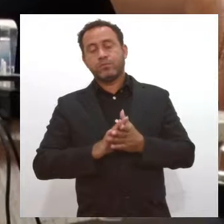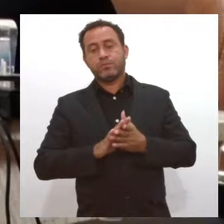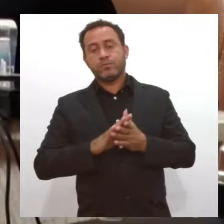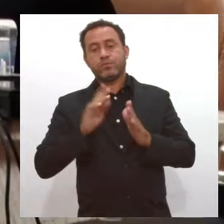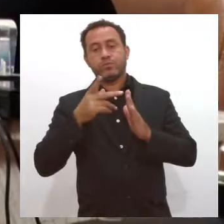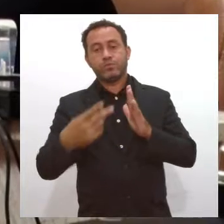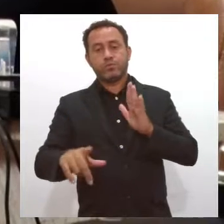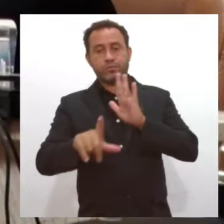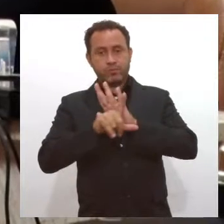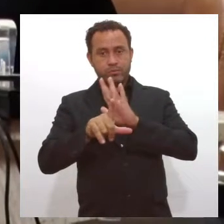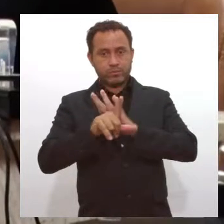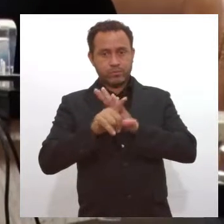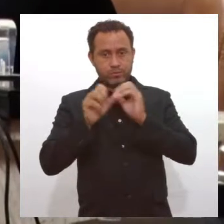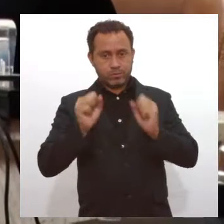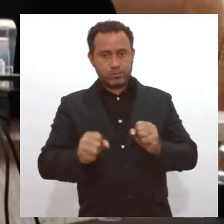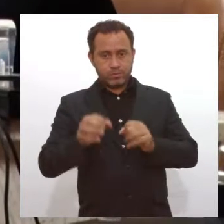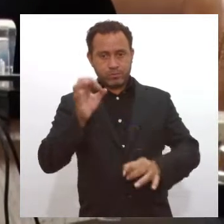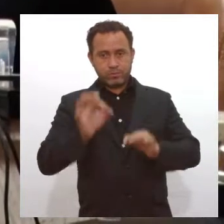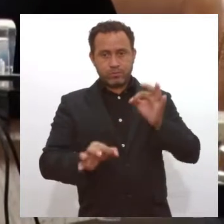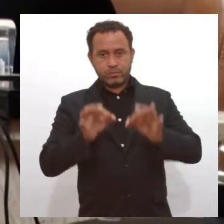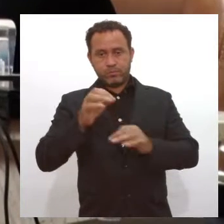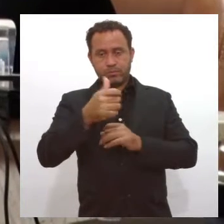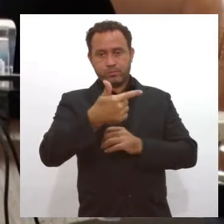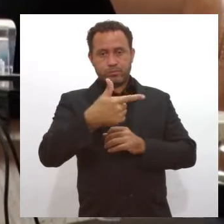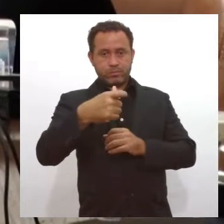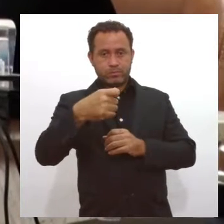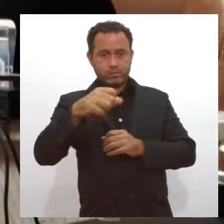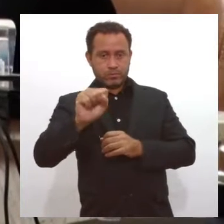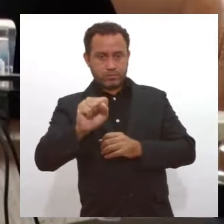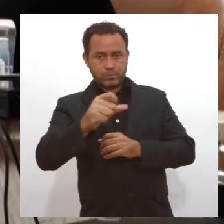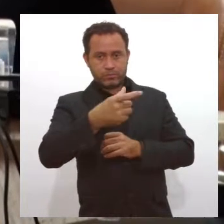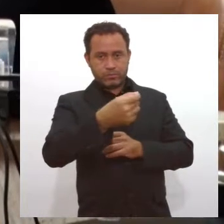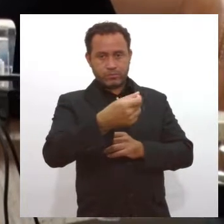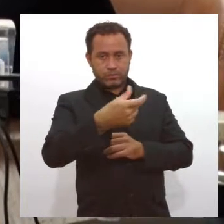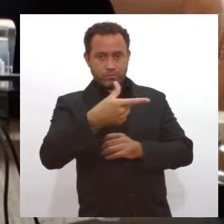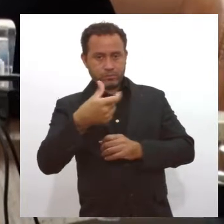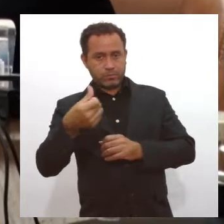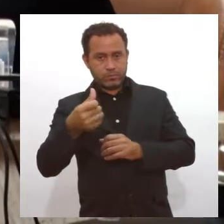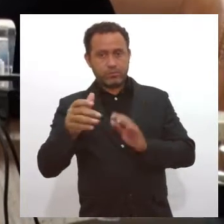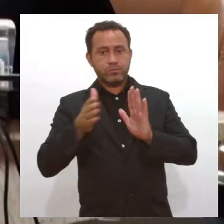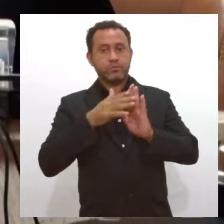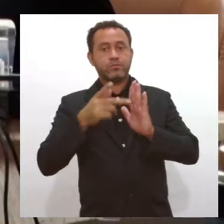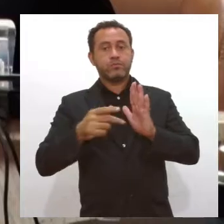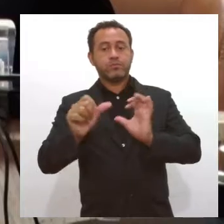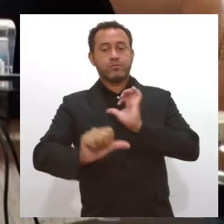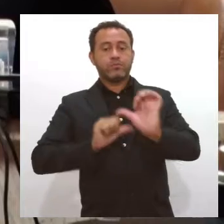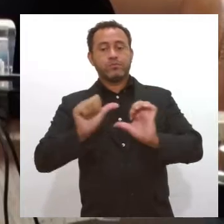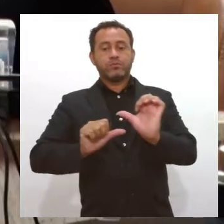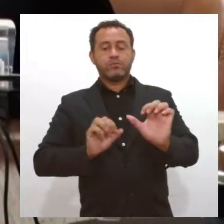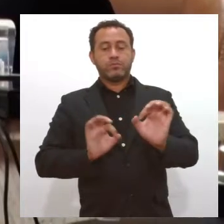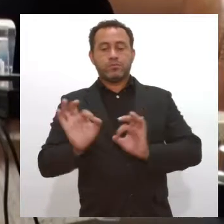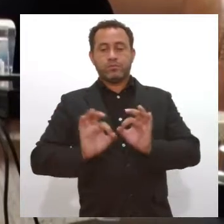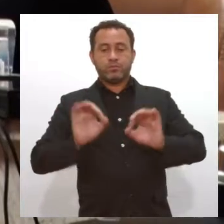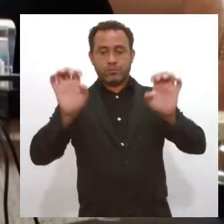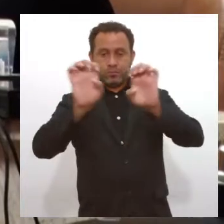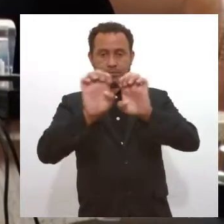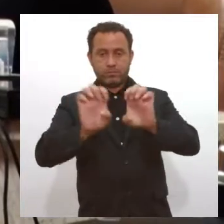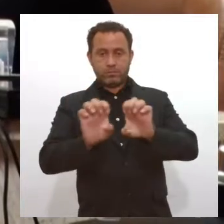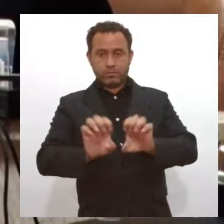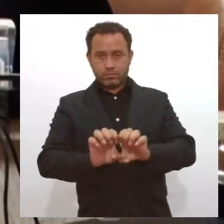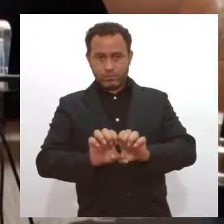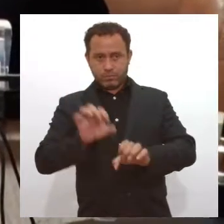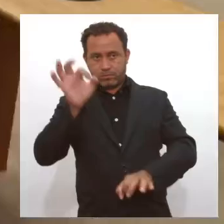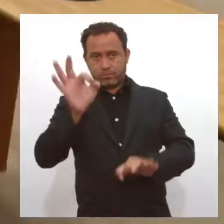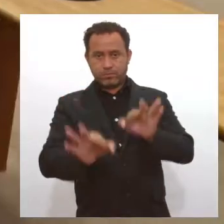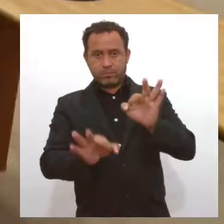projeto de lei ordinária do Poder Judiciário, número 128 de 2021, propõe uma mudança na estrutura administrativa do Tribunal